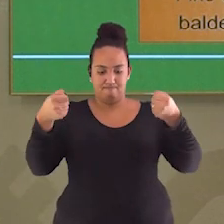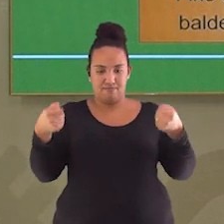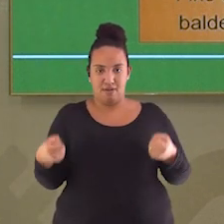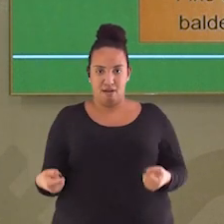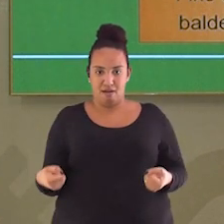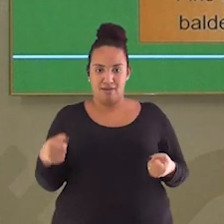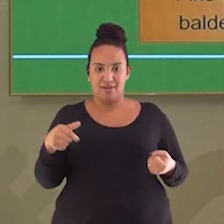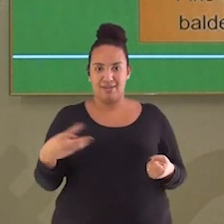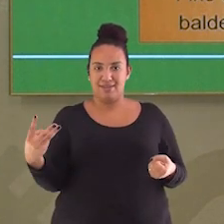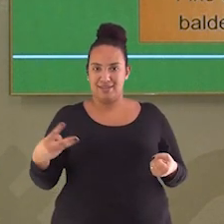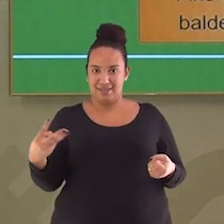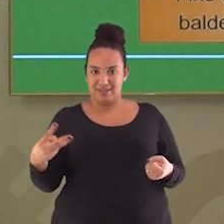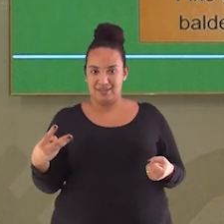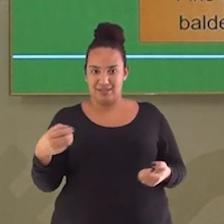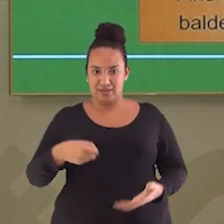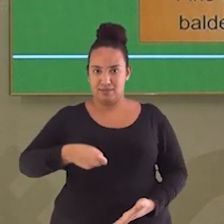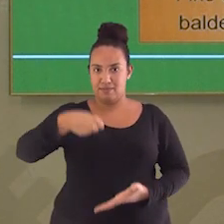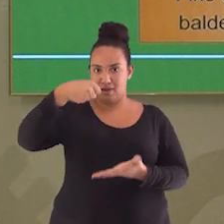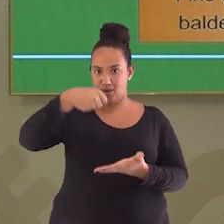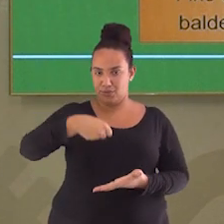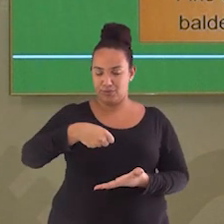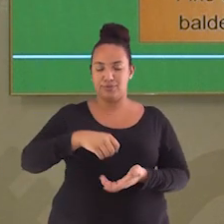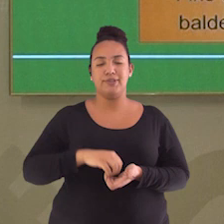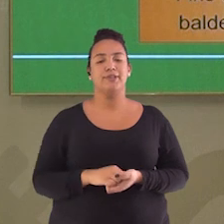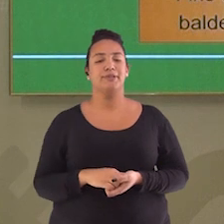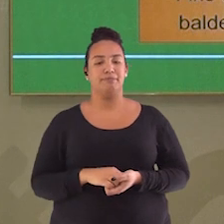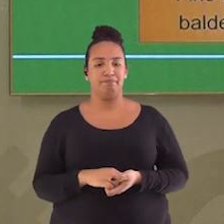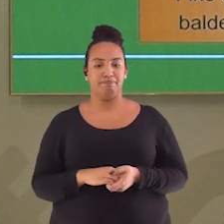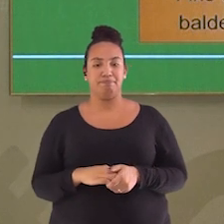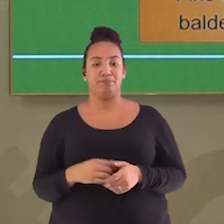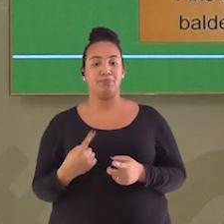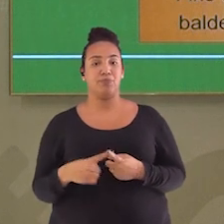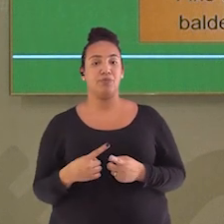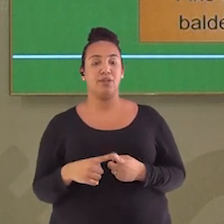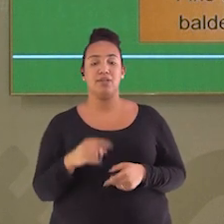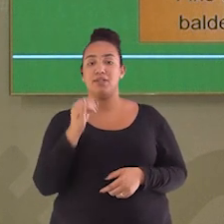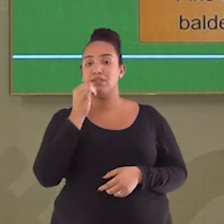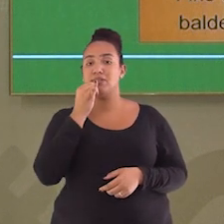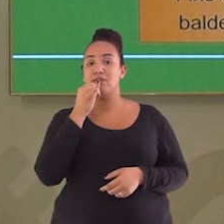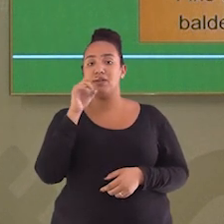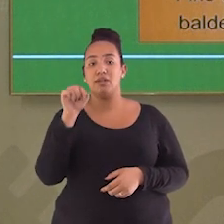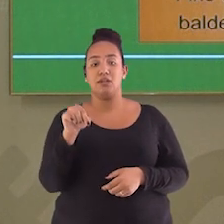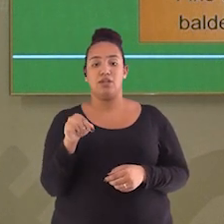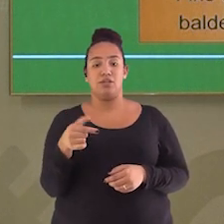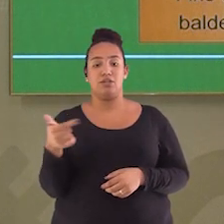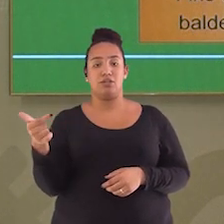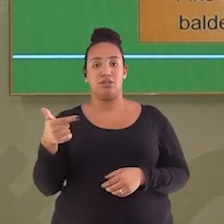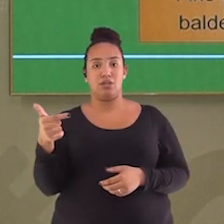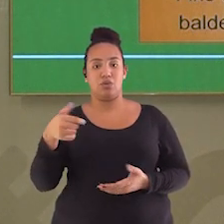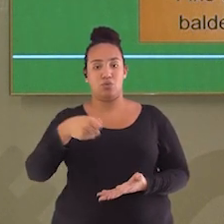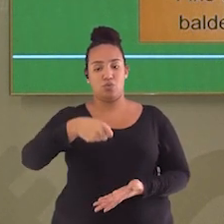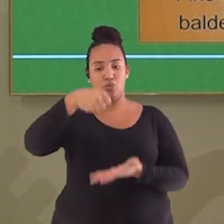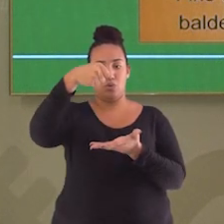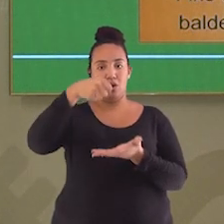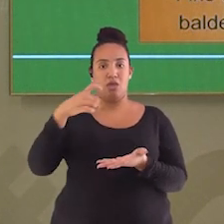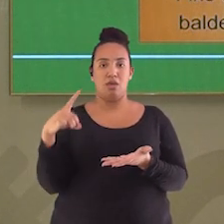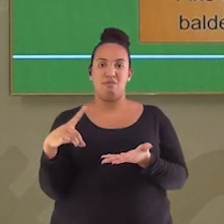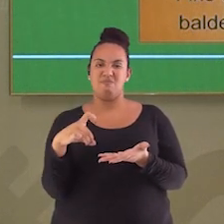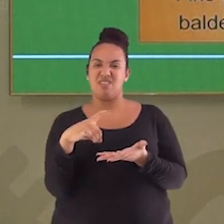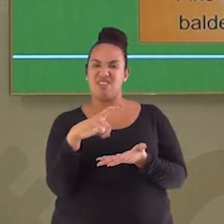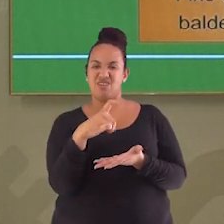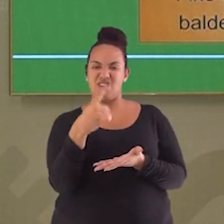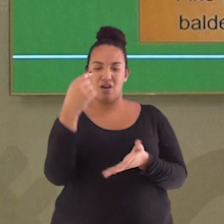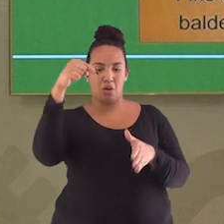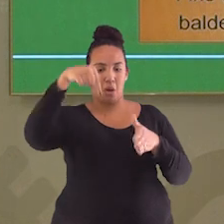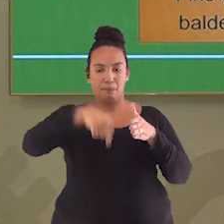do terceiro balde, o último. Para que as minhocas do balde 2 não caiam no churume, ou seja, só vai passar o resíduo